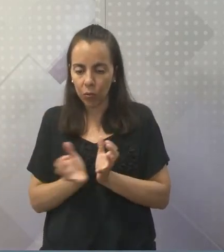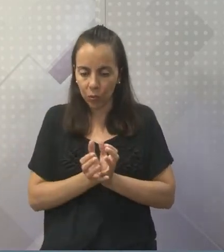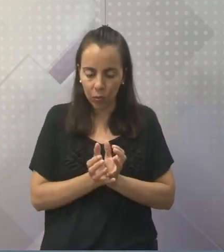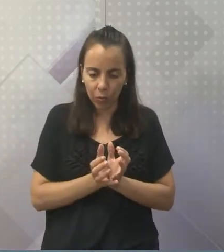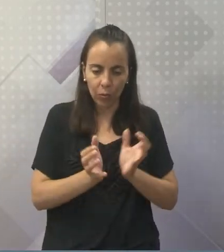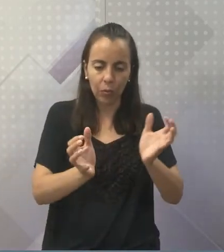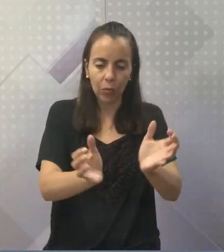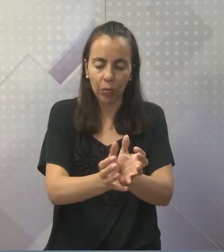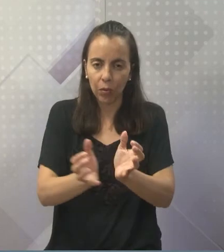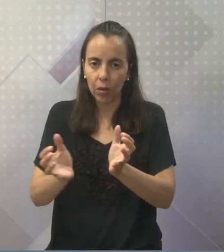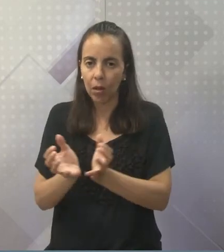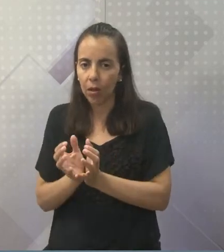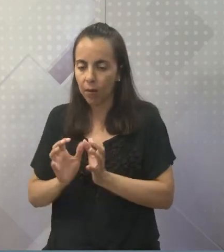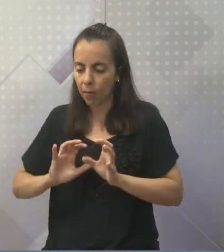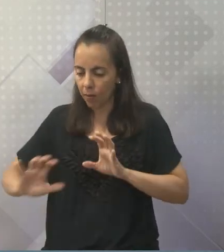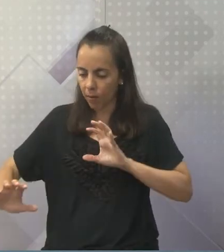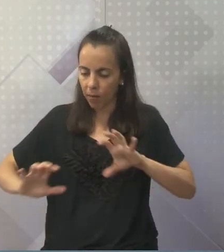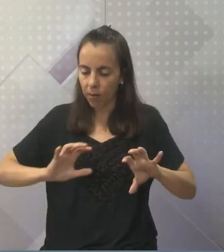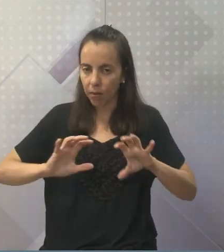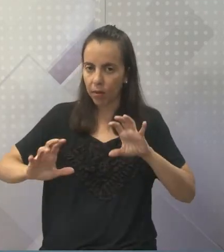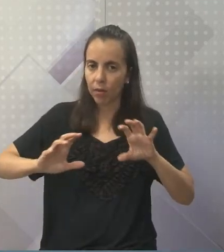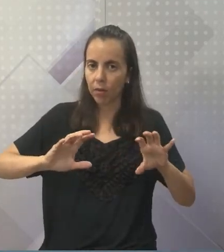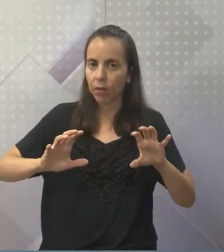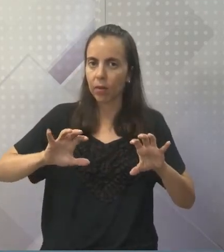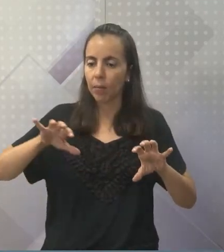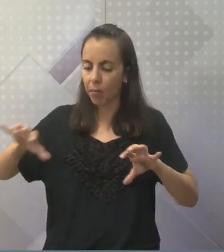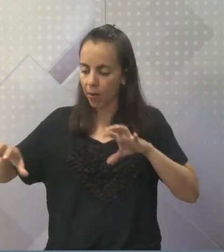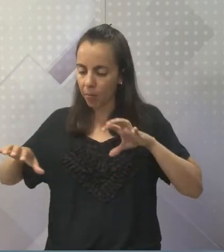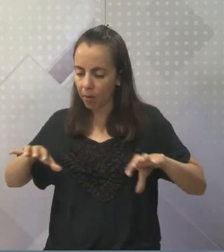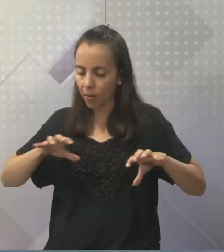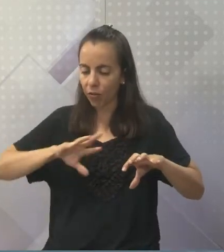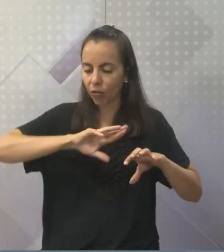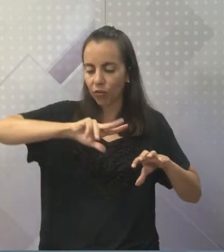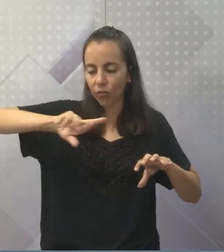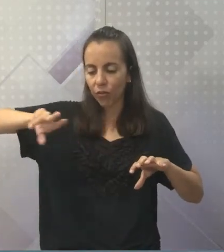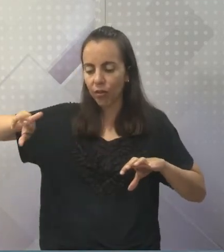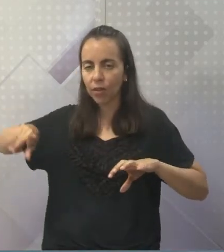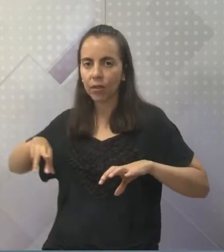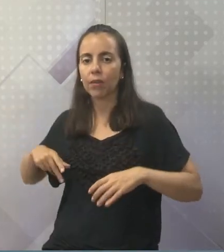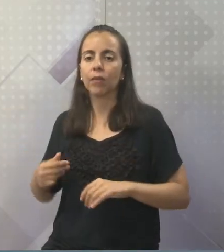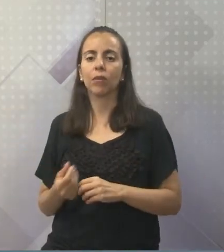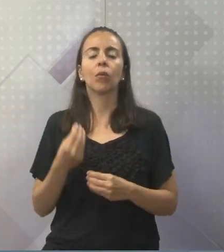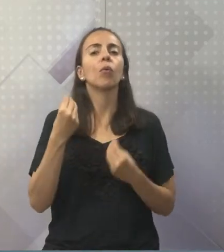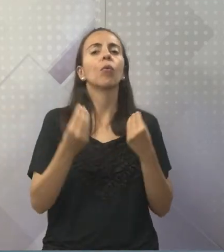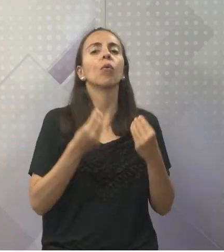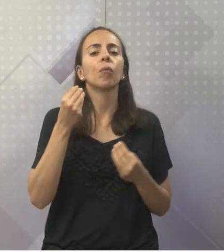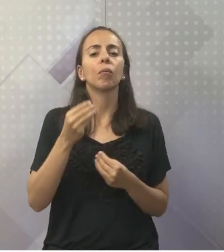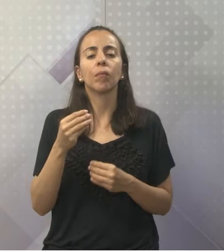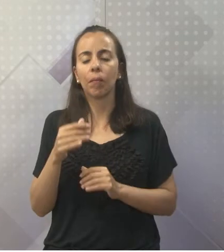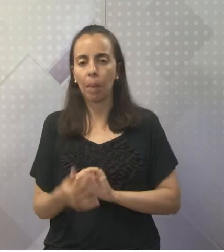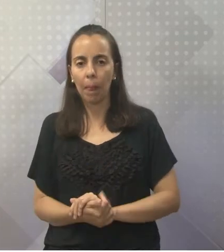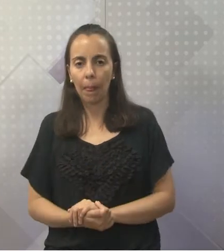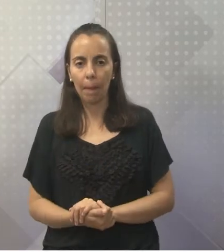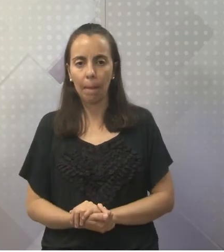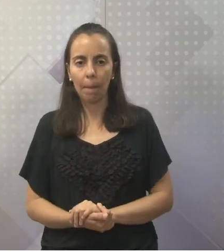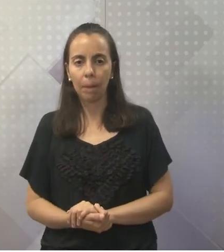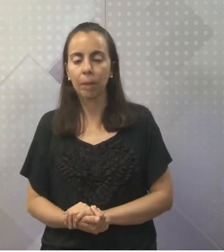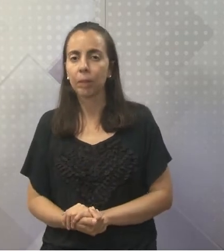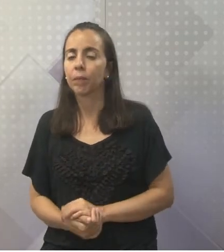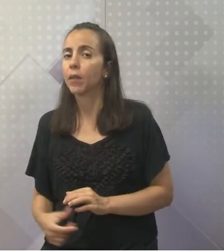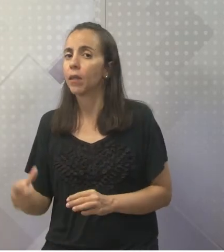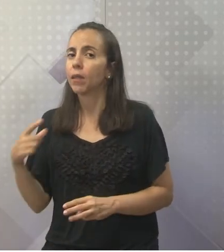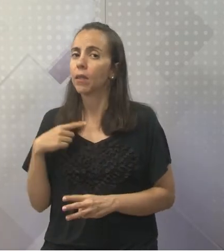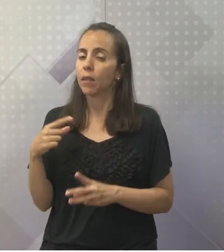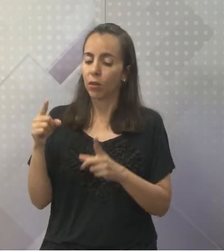diferentemente do agrupamento de outros. Vamos ver aqui direitinho como farinha isso. Existem dois